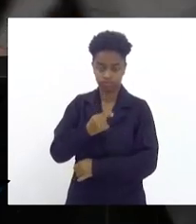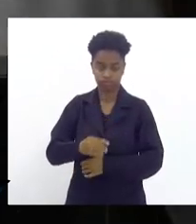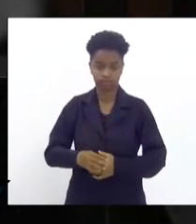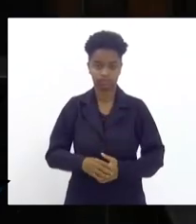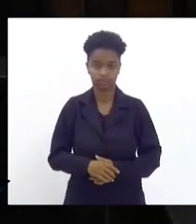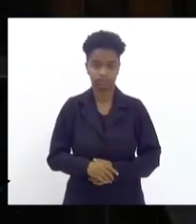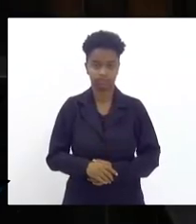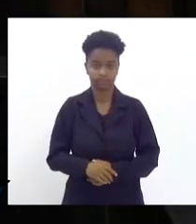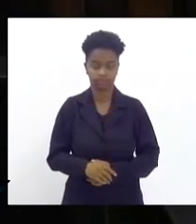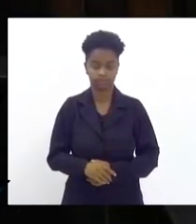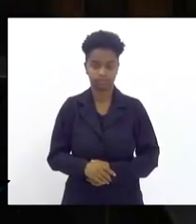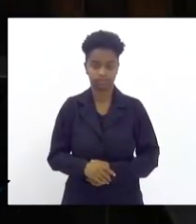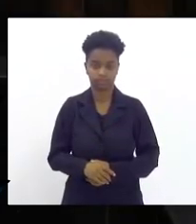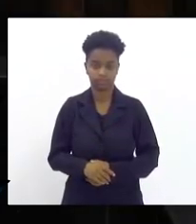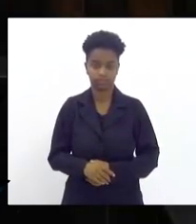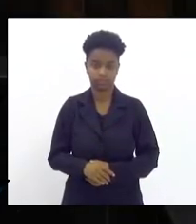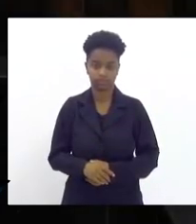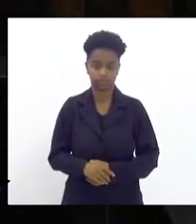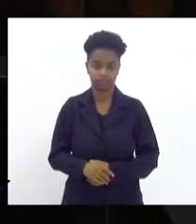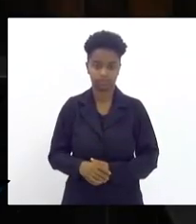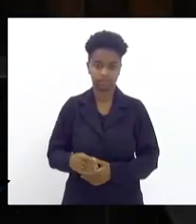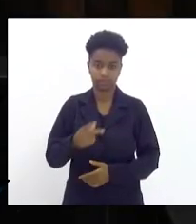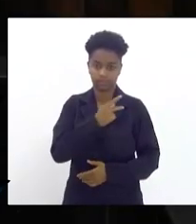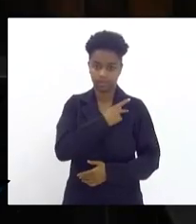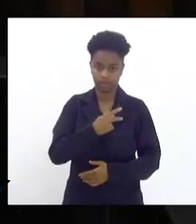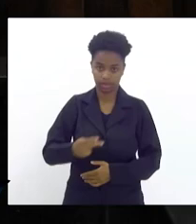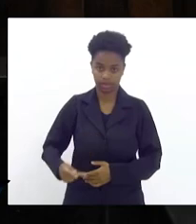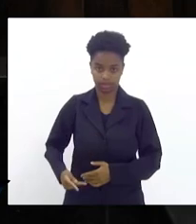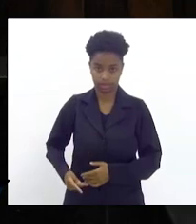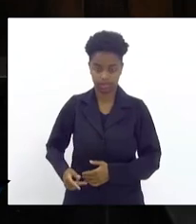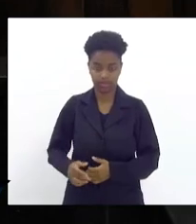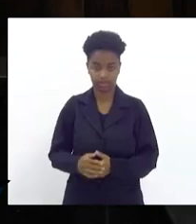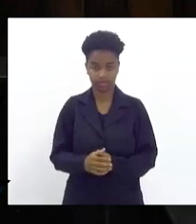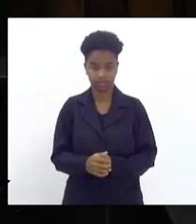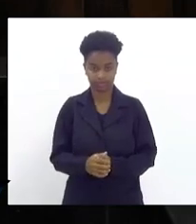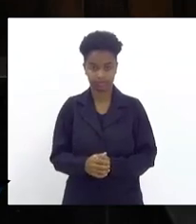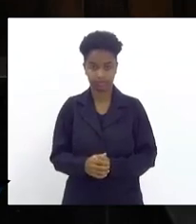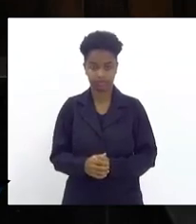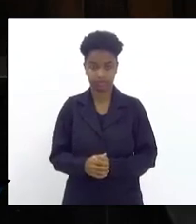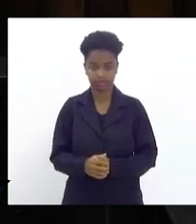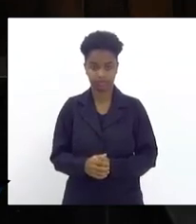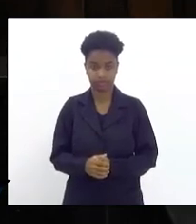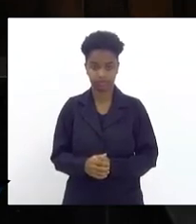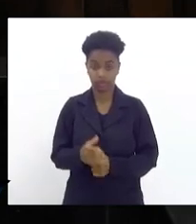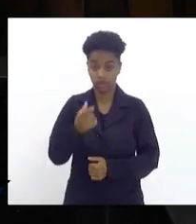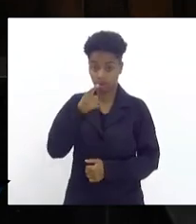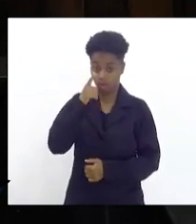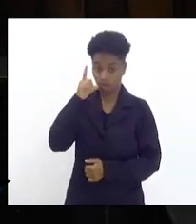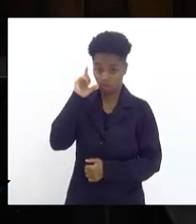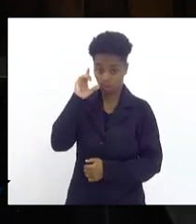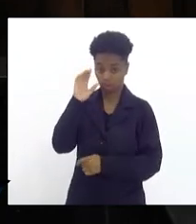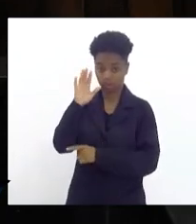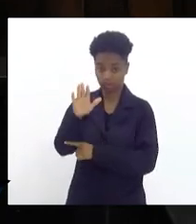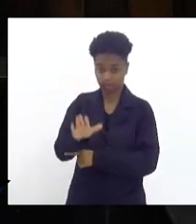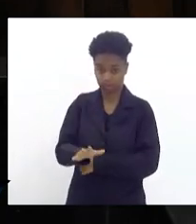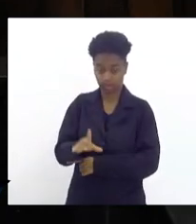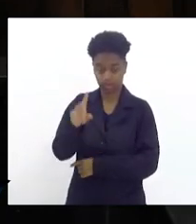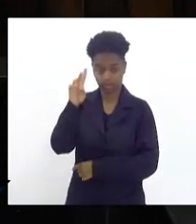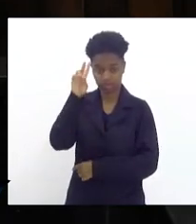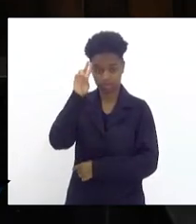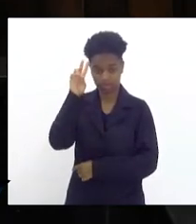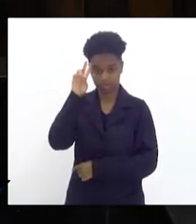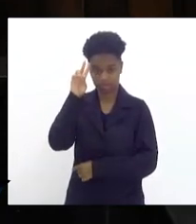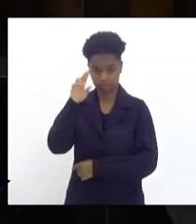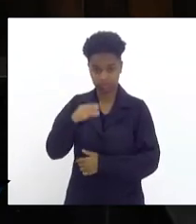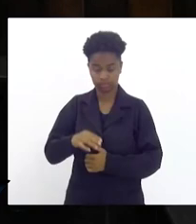Senhor presidente, na tarde de ontem, segunda-feira,